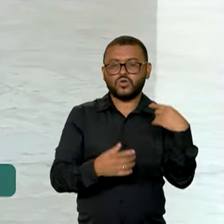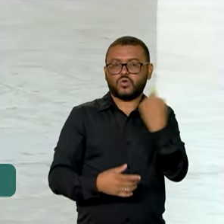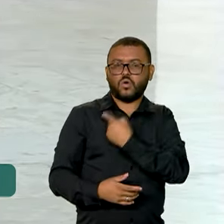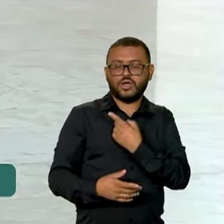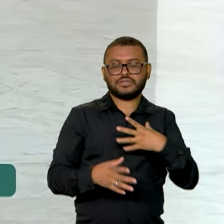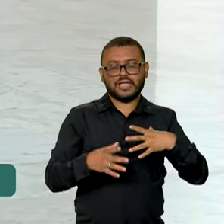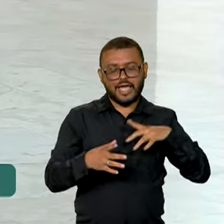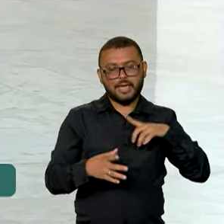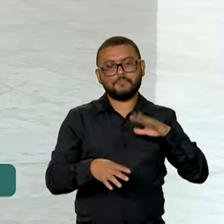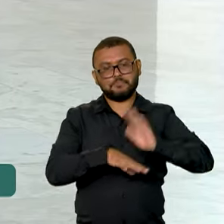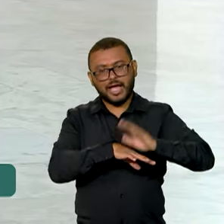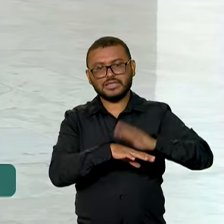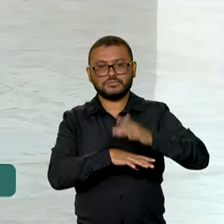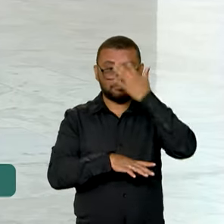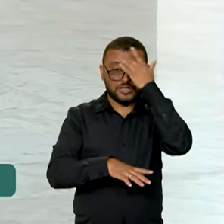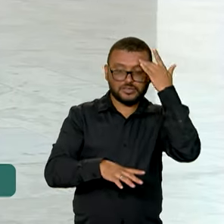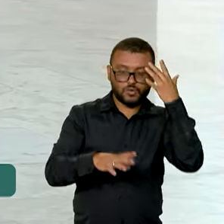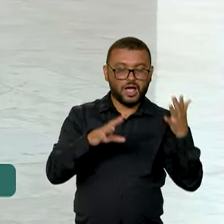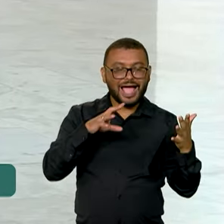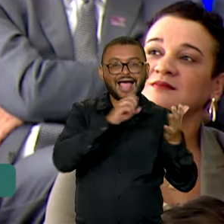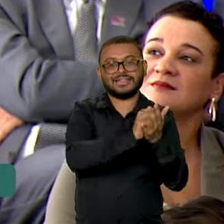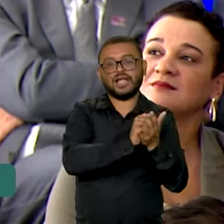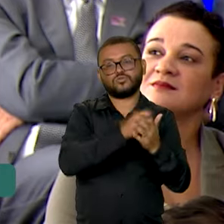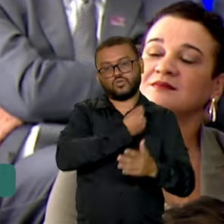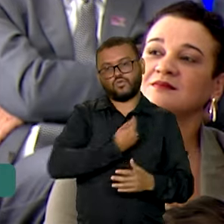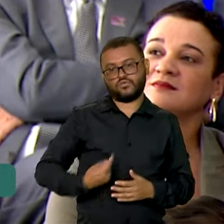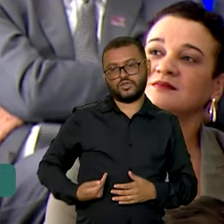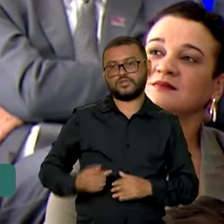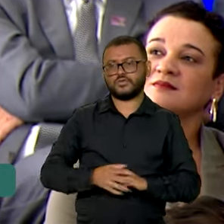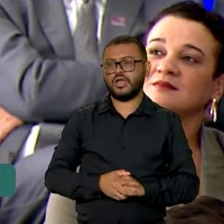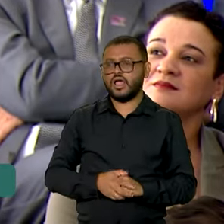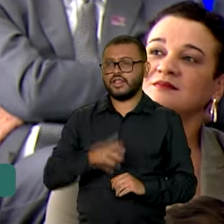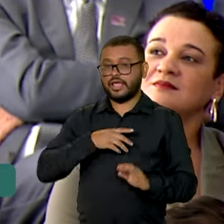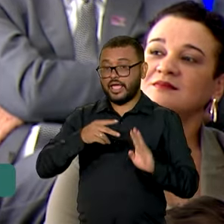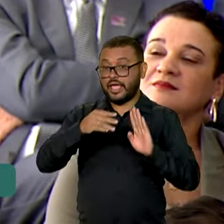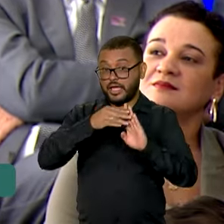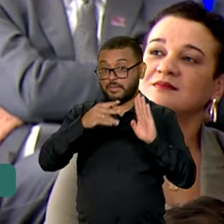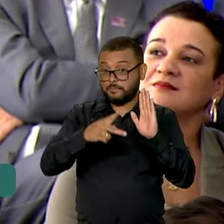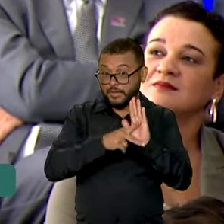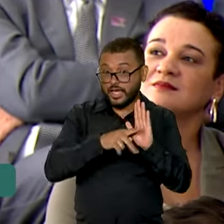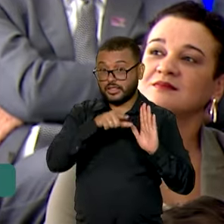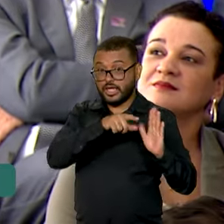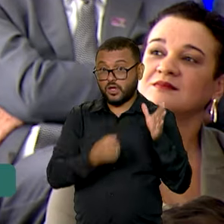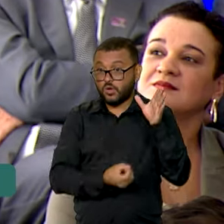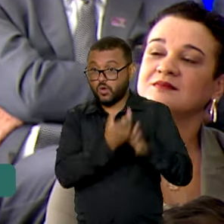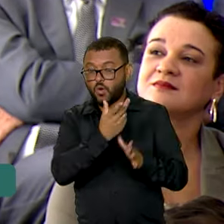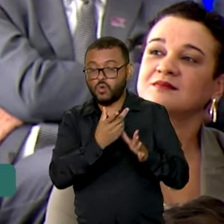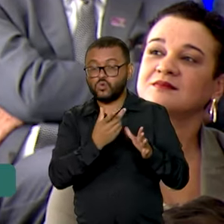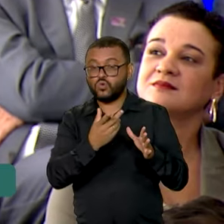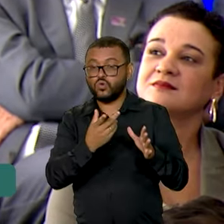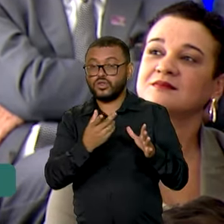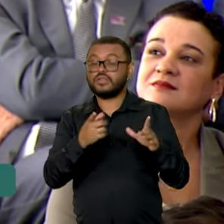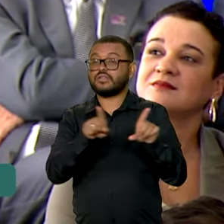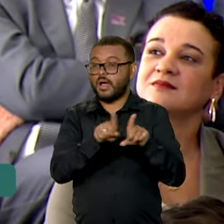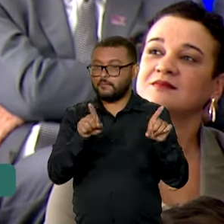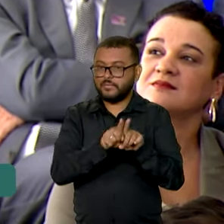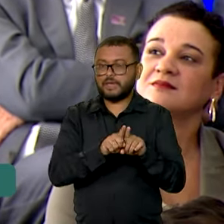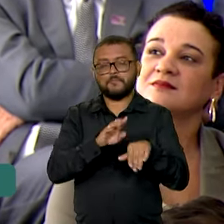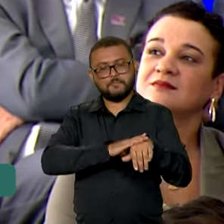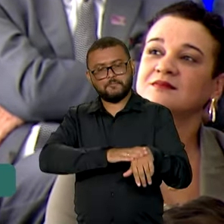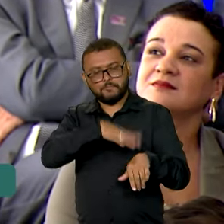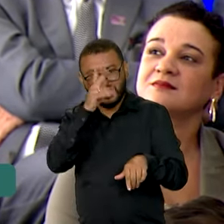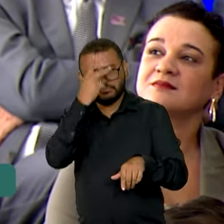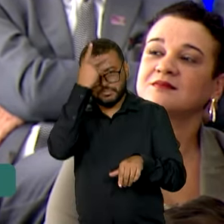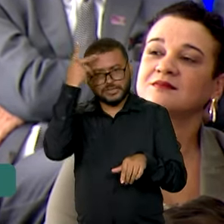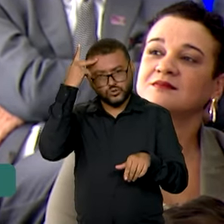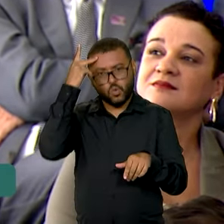incluir os beneficiários do Cade Único. Nessa medida provisória, está incluído um aumento de